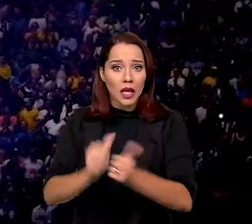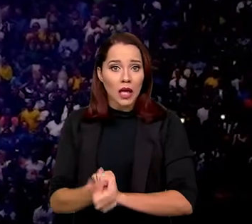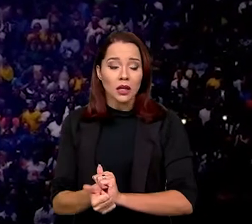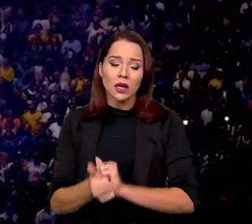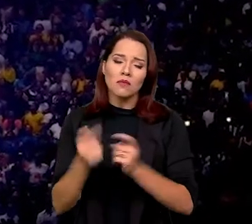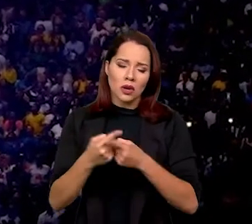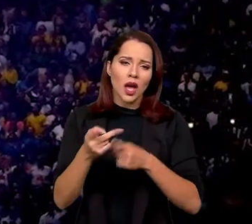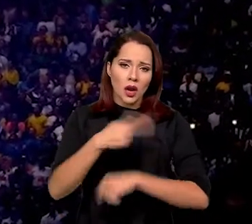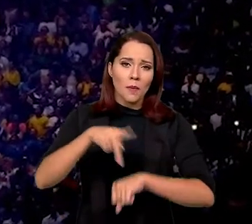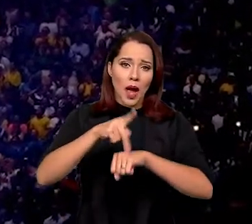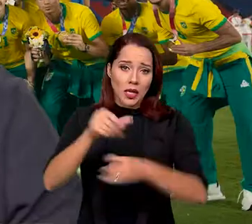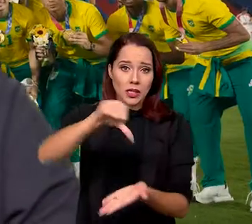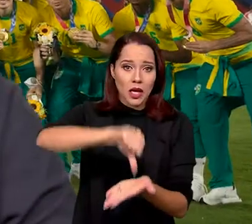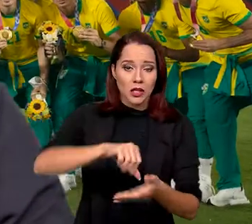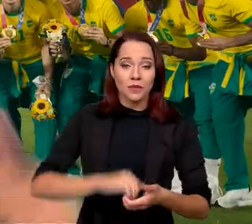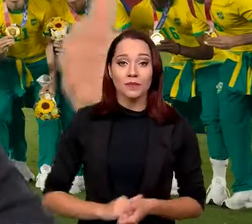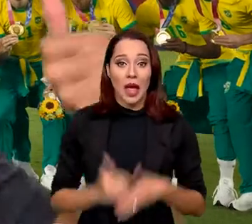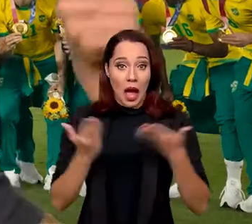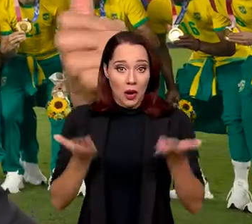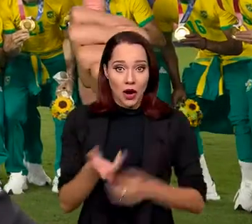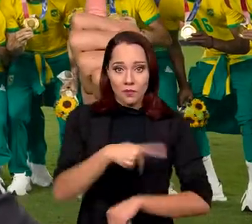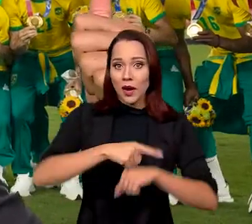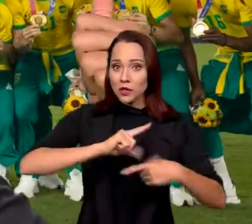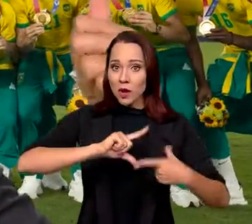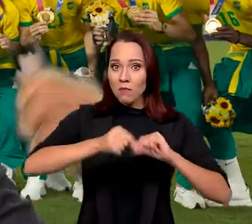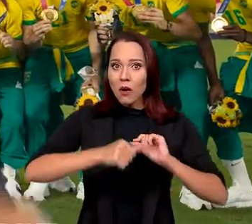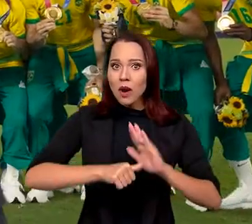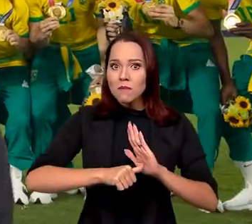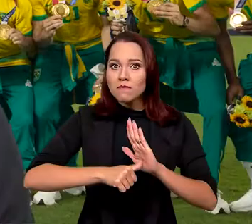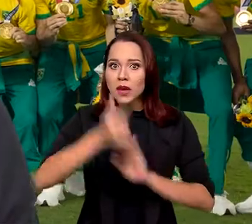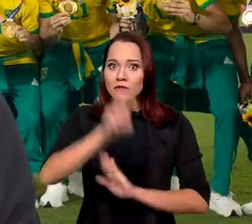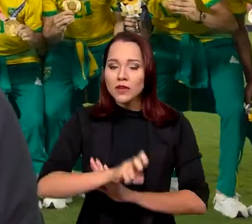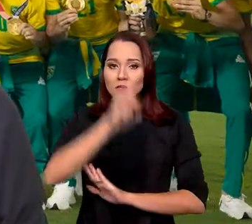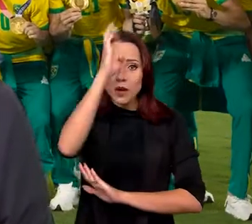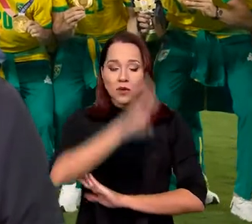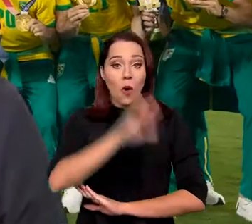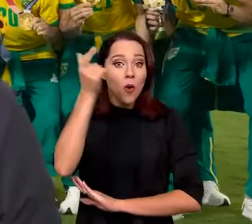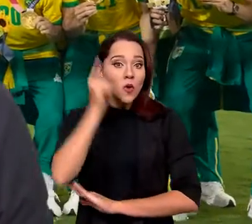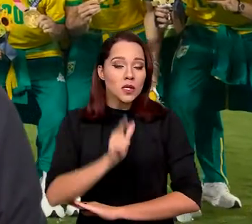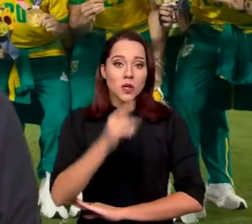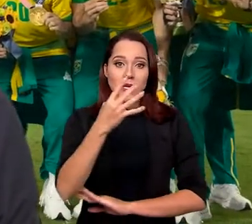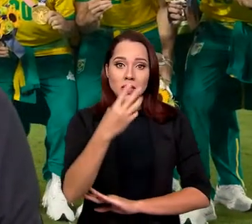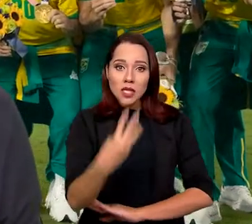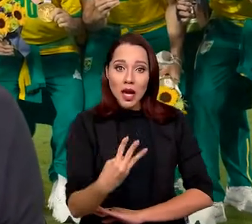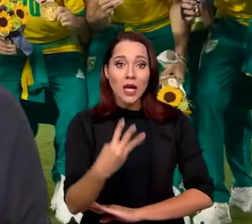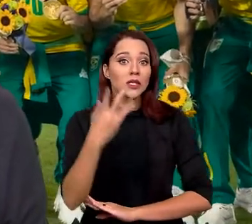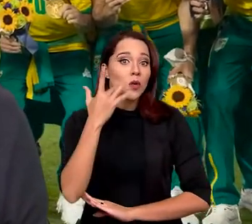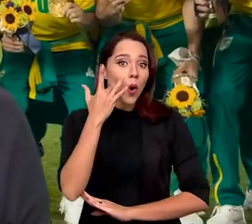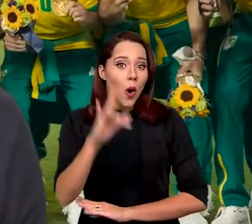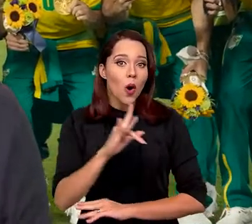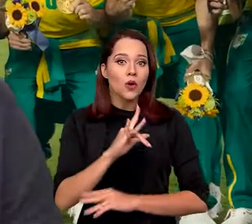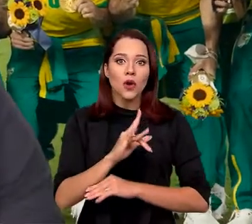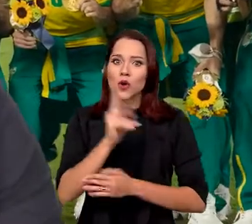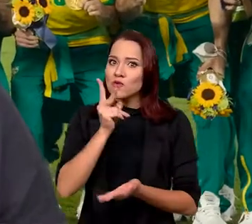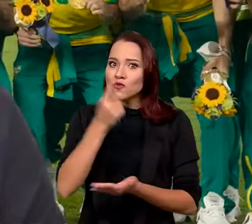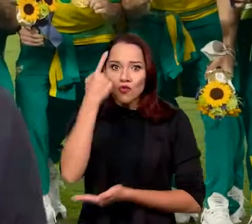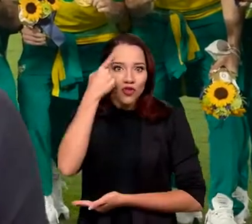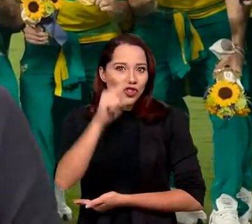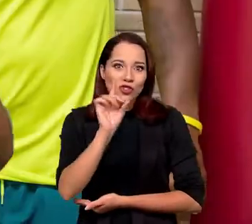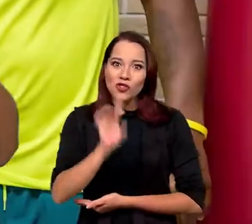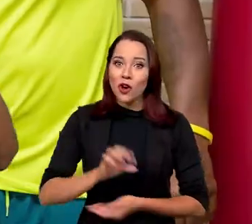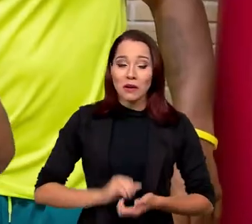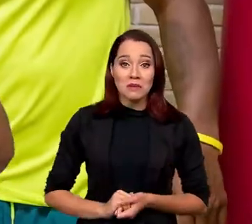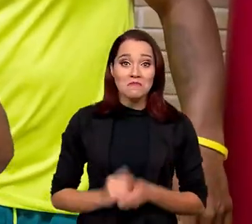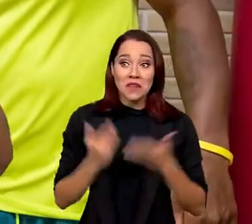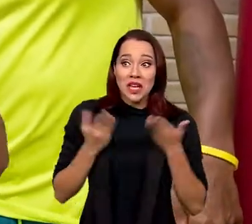prerrogativa de país sede. Foi agora lá em Tóquio que, pela primeira vez, o Brasil conquistou 3 medalhas de ouro no mesmo